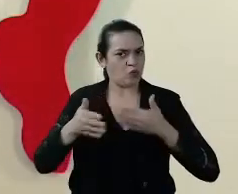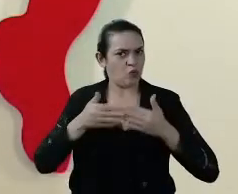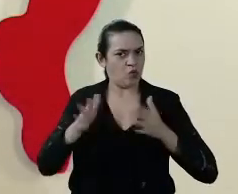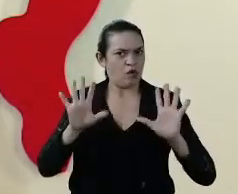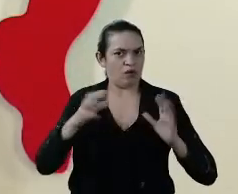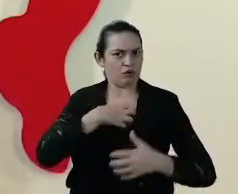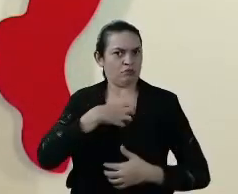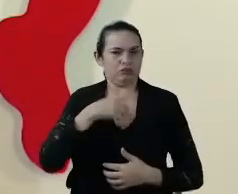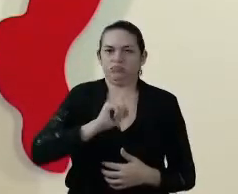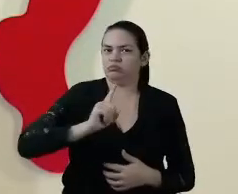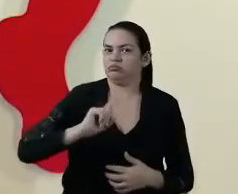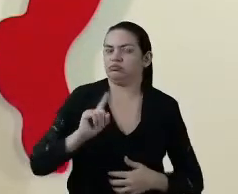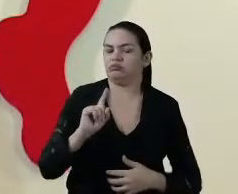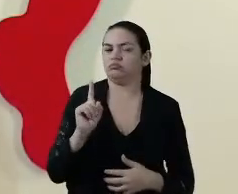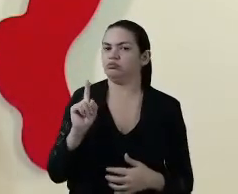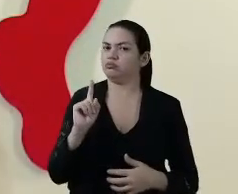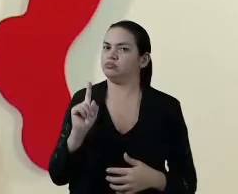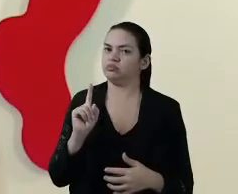jeito.